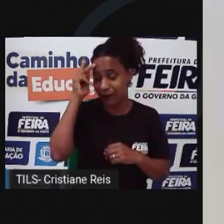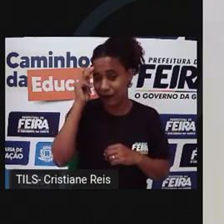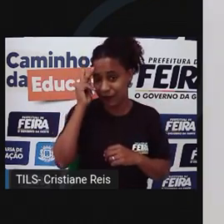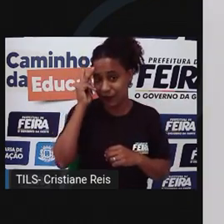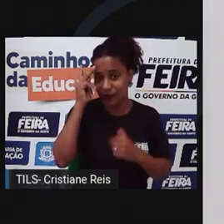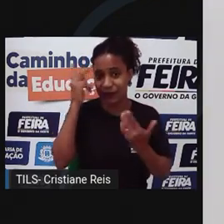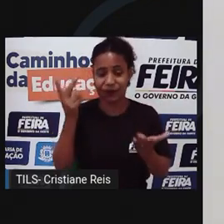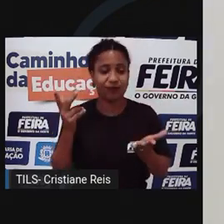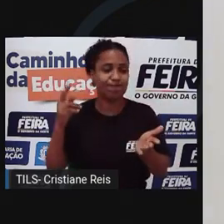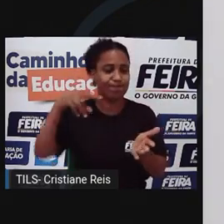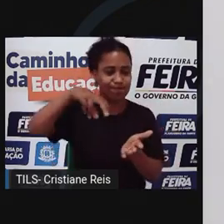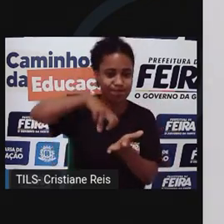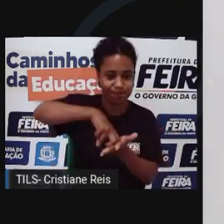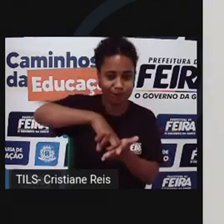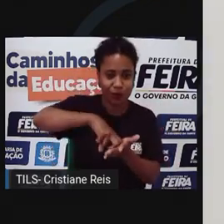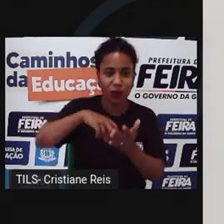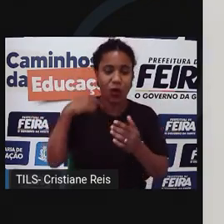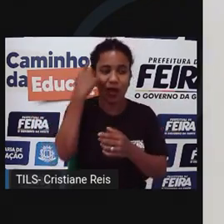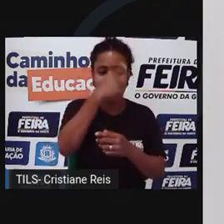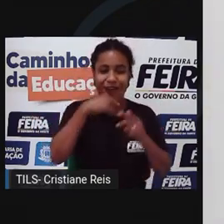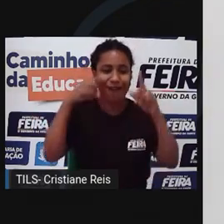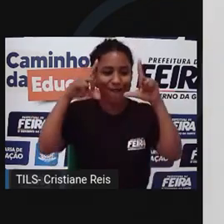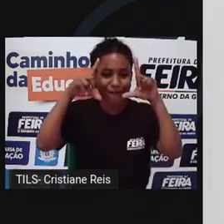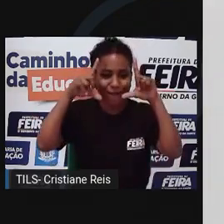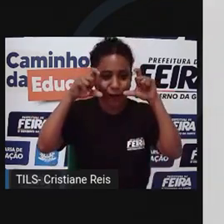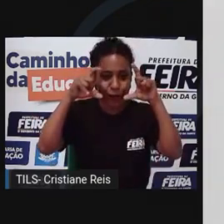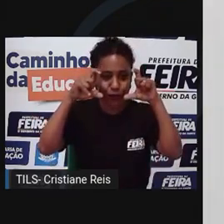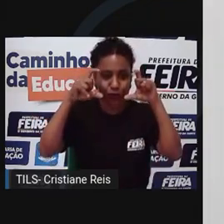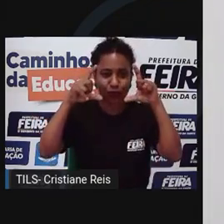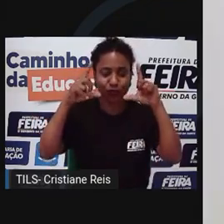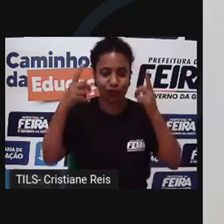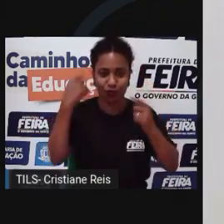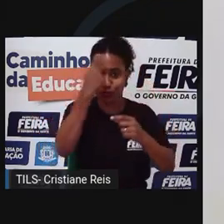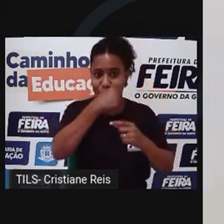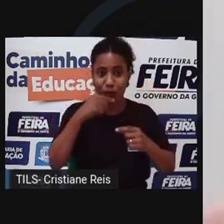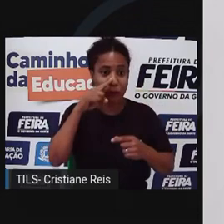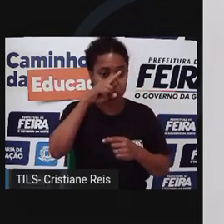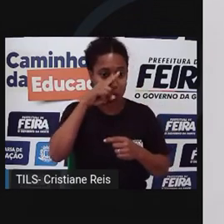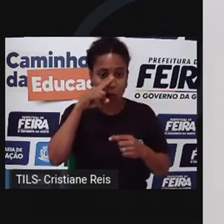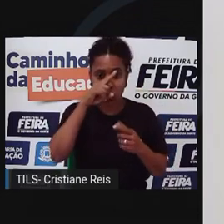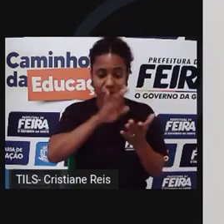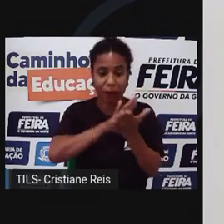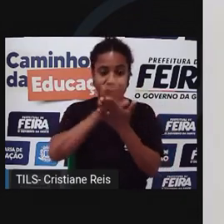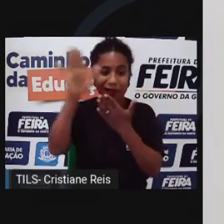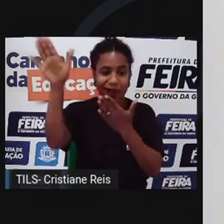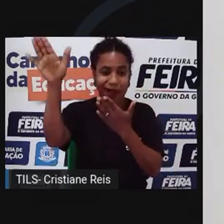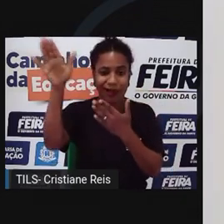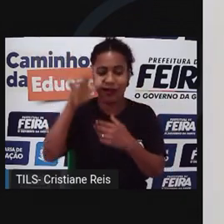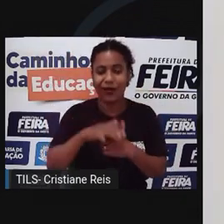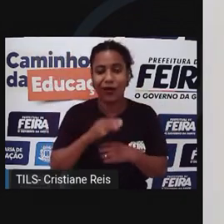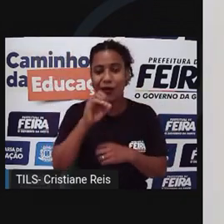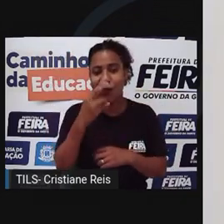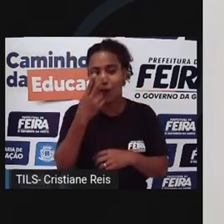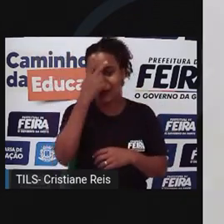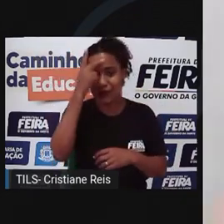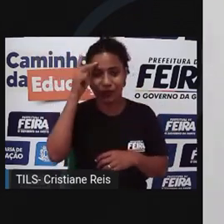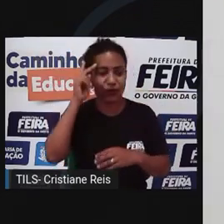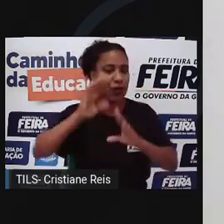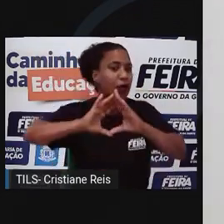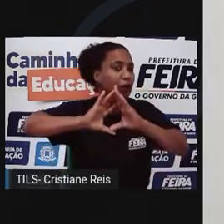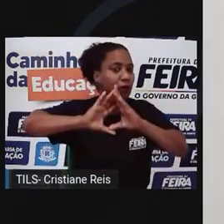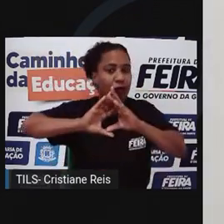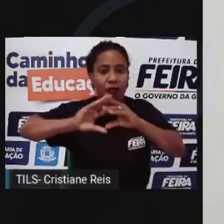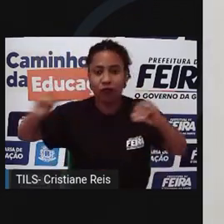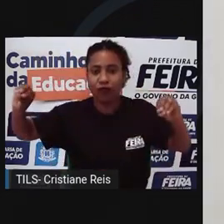foi condenada criminalmente e está foragida. Uma pessoa que encontra-se desaparecida. Dentre